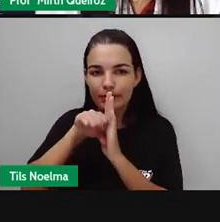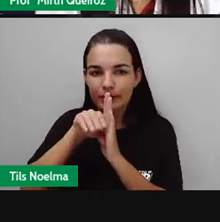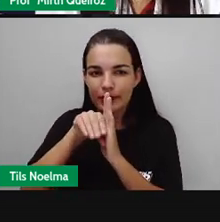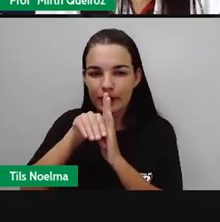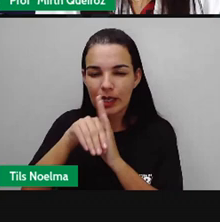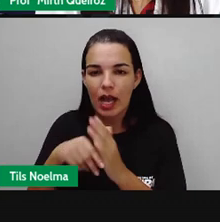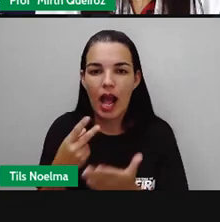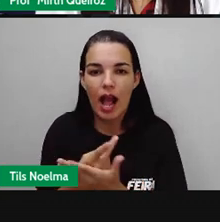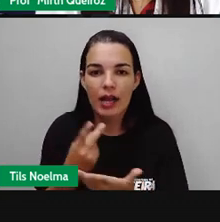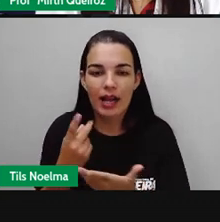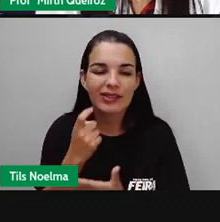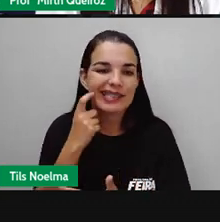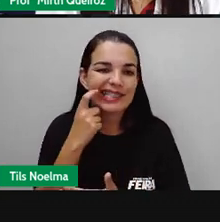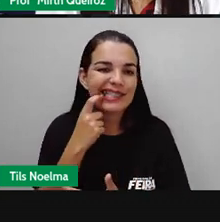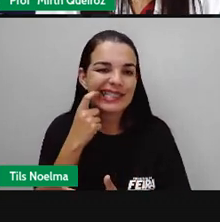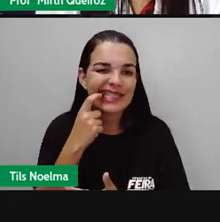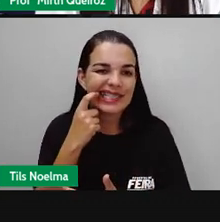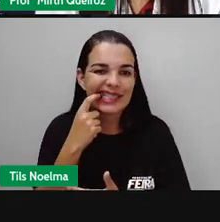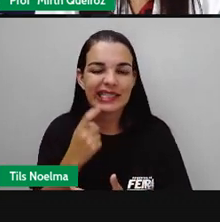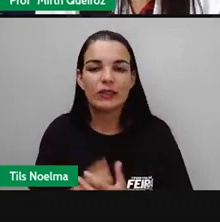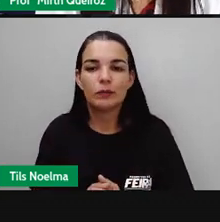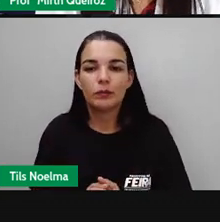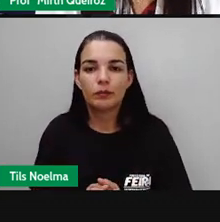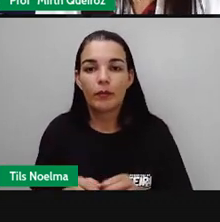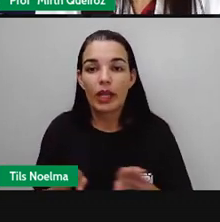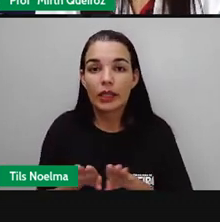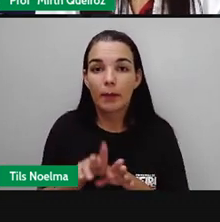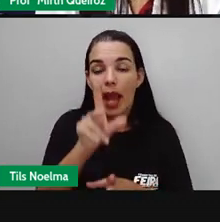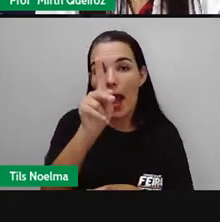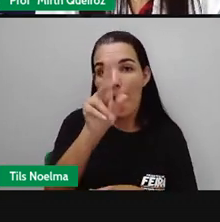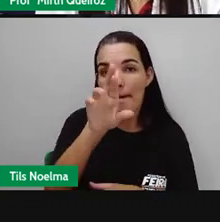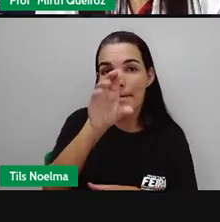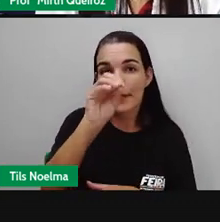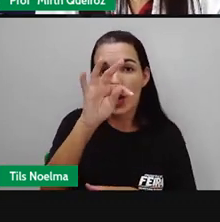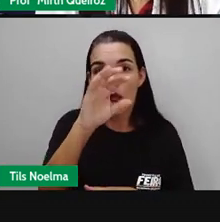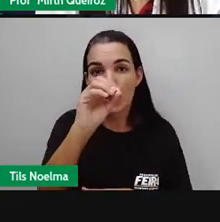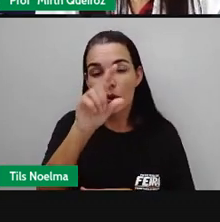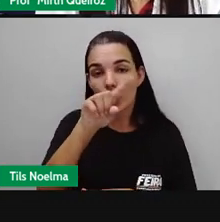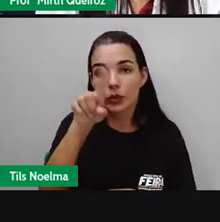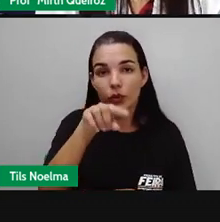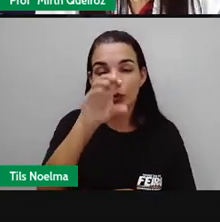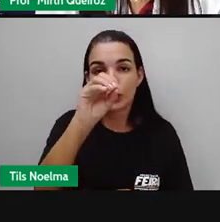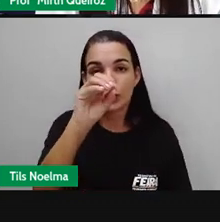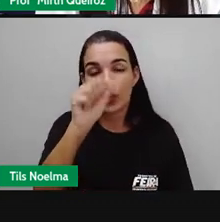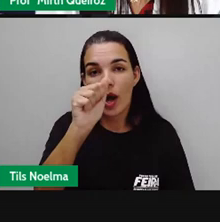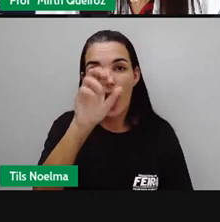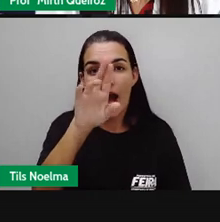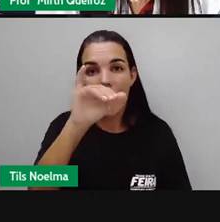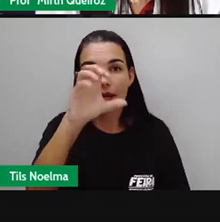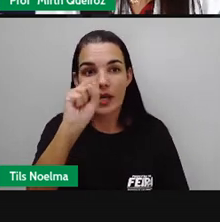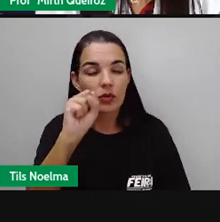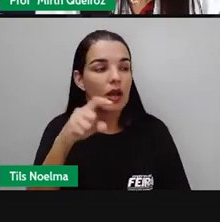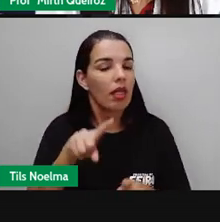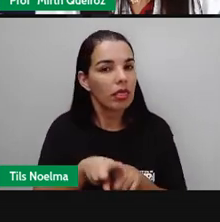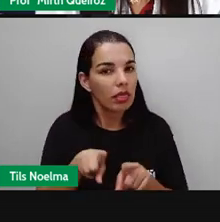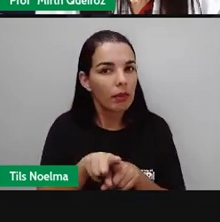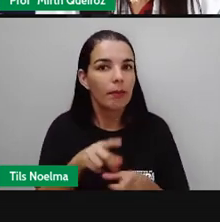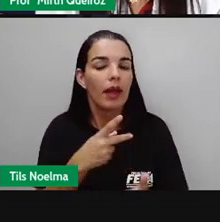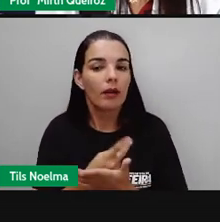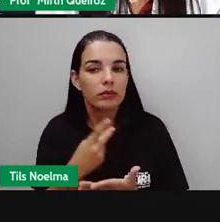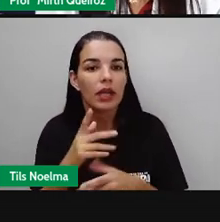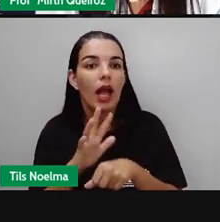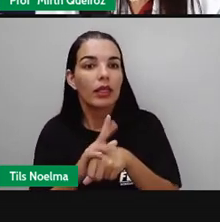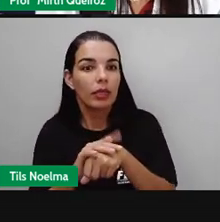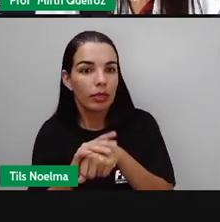causando aí a carie dentária. Protozoários, que também são micro-organismos causadores de doenças, como é o caso do